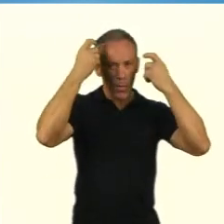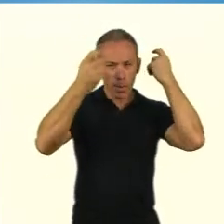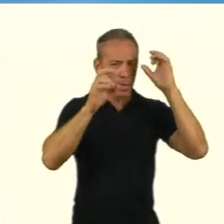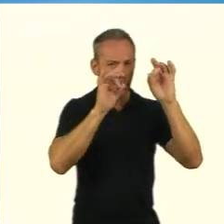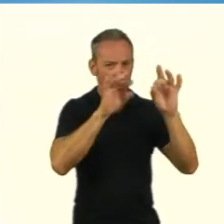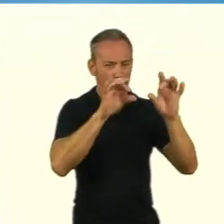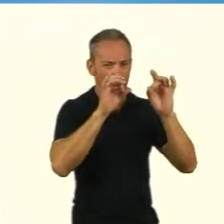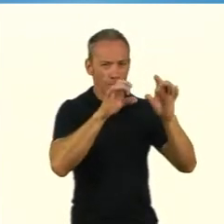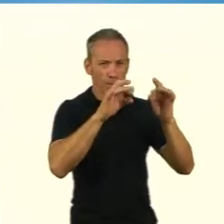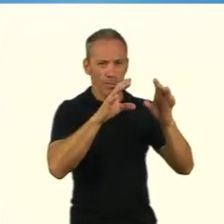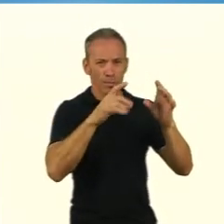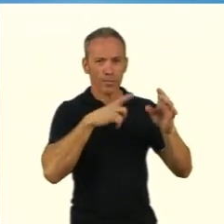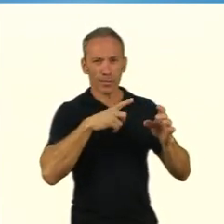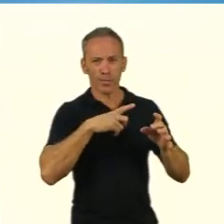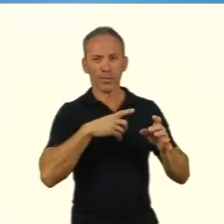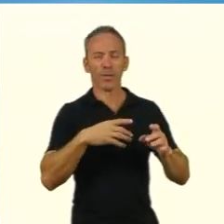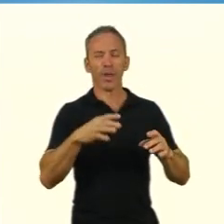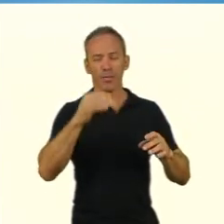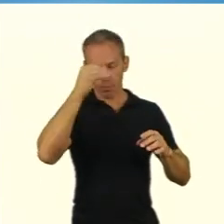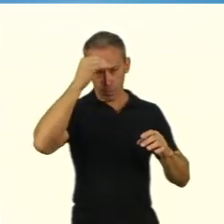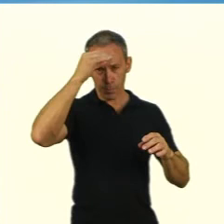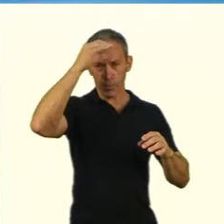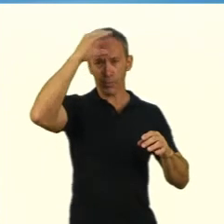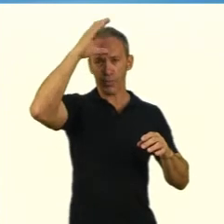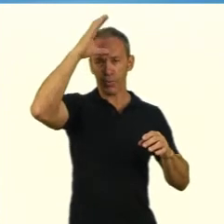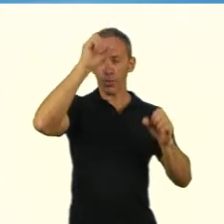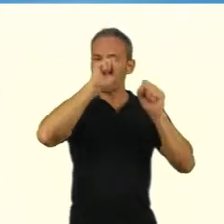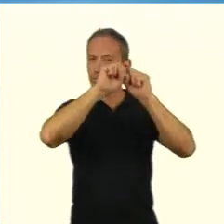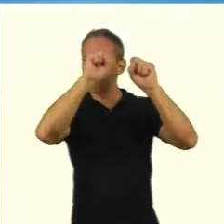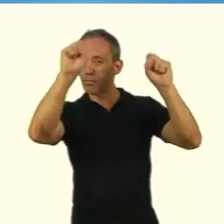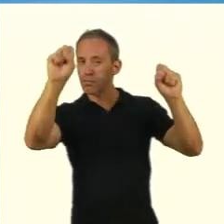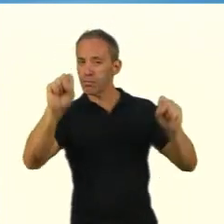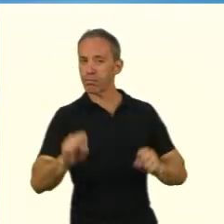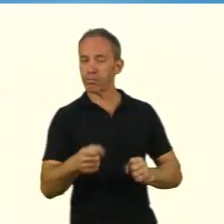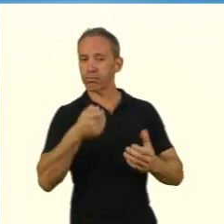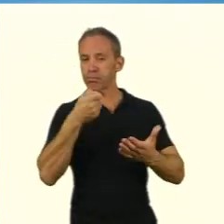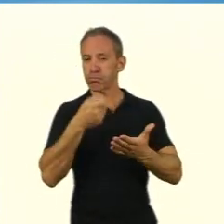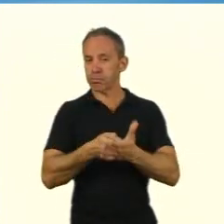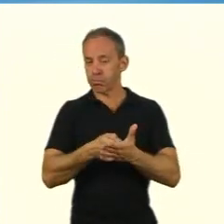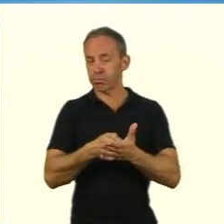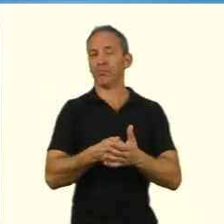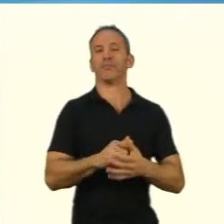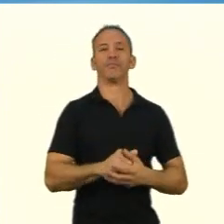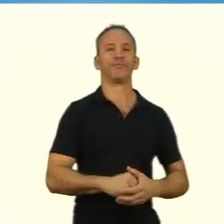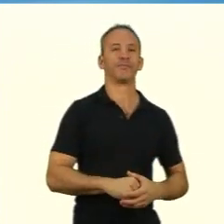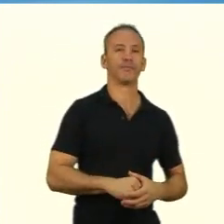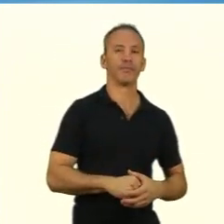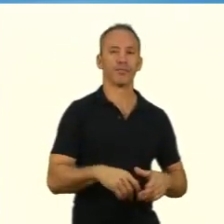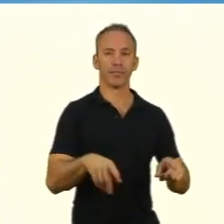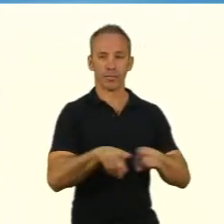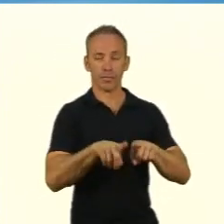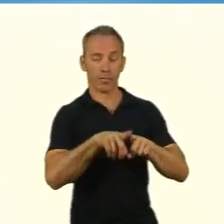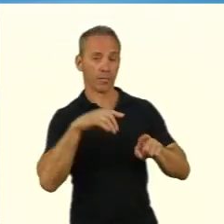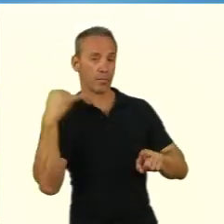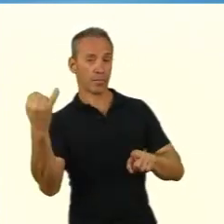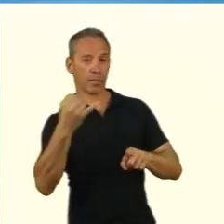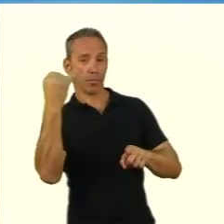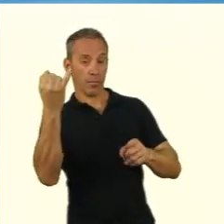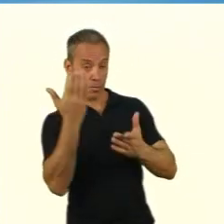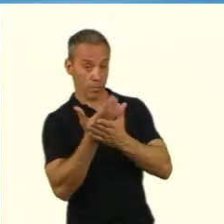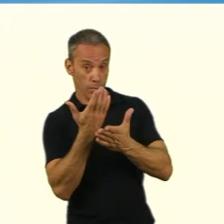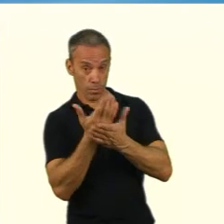instituição social que ao longo da história aparece como uma preocupação muito específica que é construir